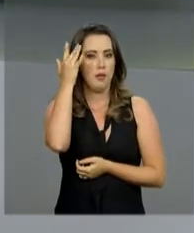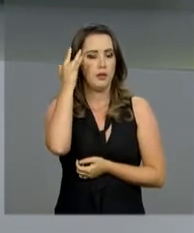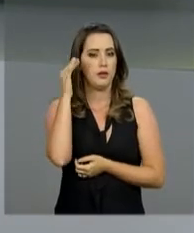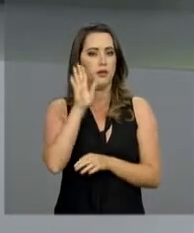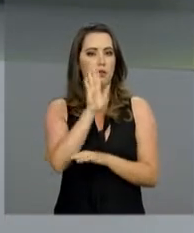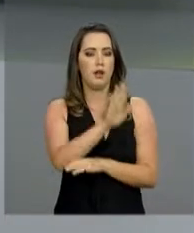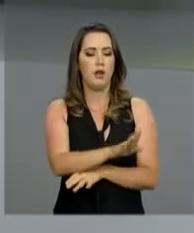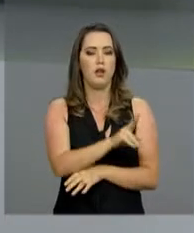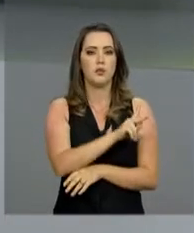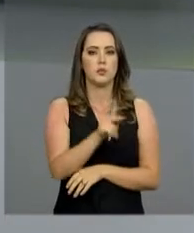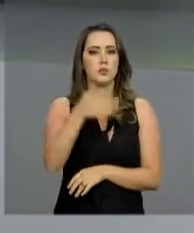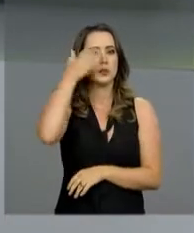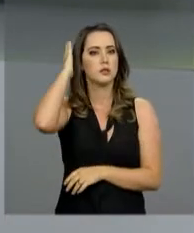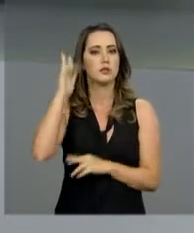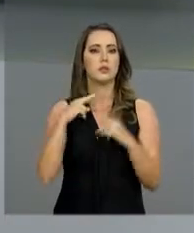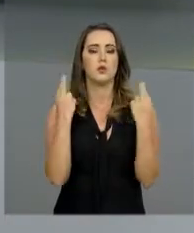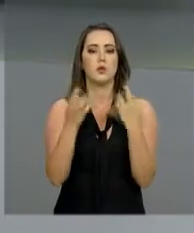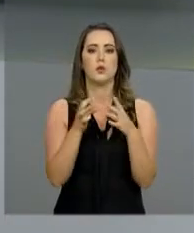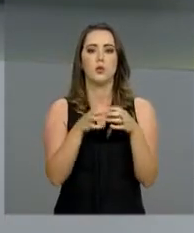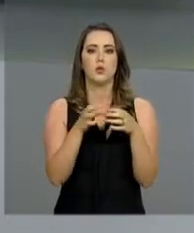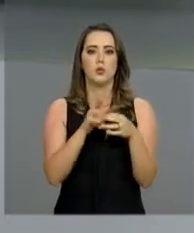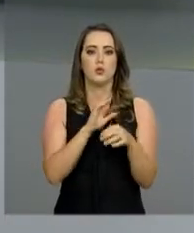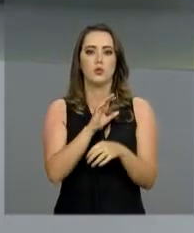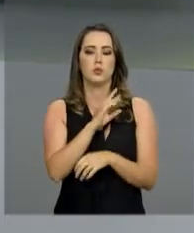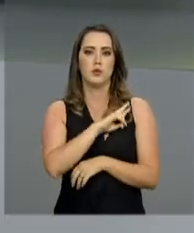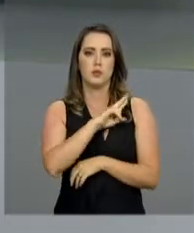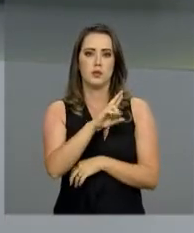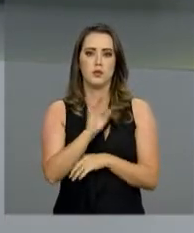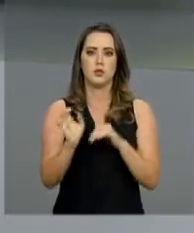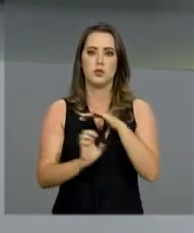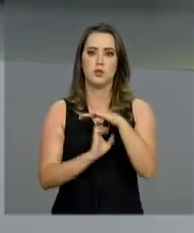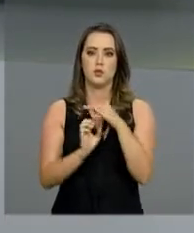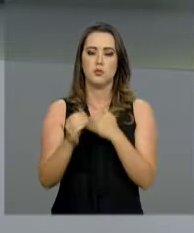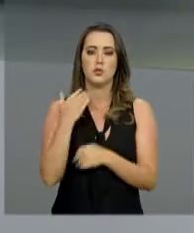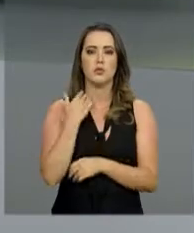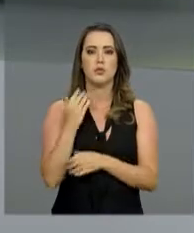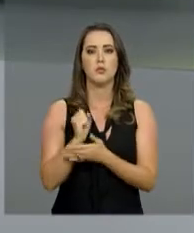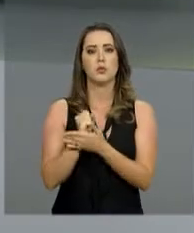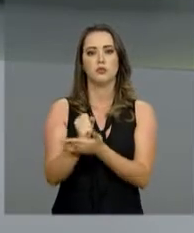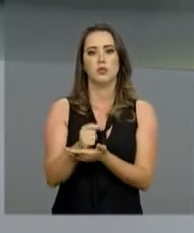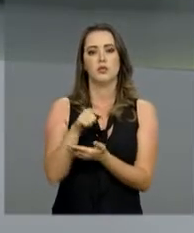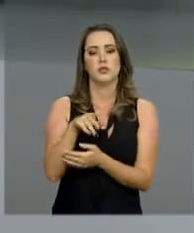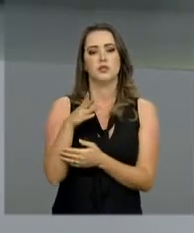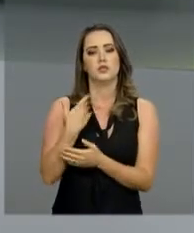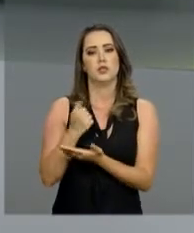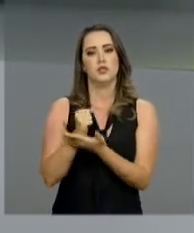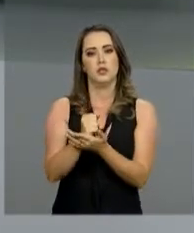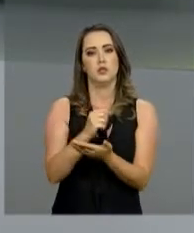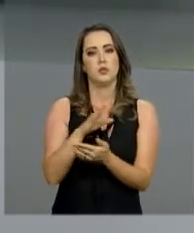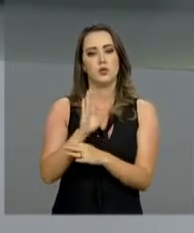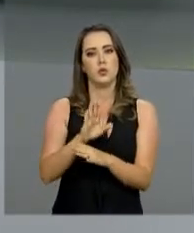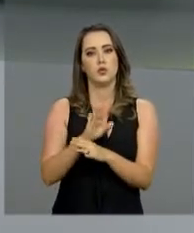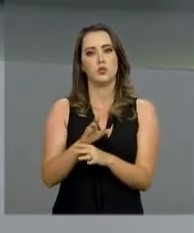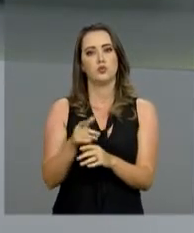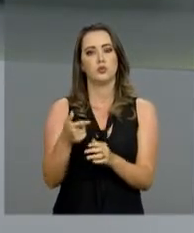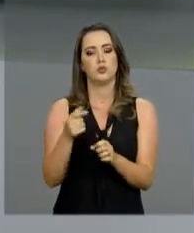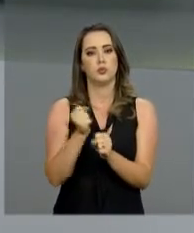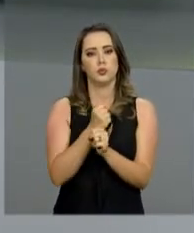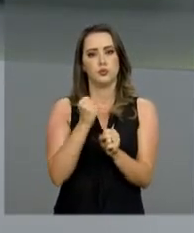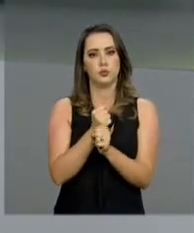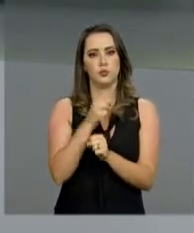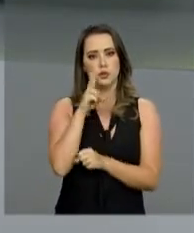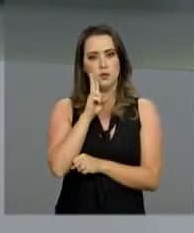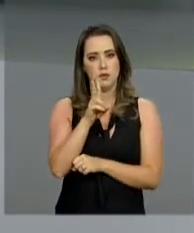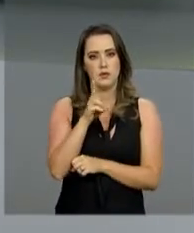com representantes de empresas e bancos interessados em fazer doações para ajudar na restauração do Museu Nacional. Mais